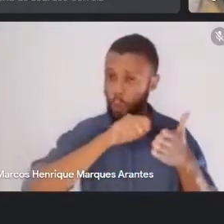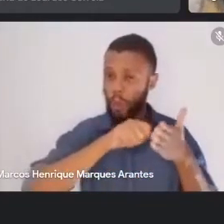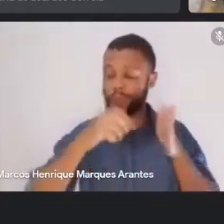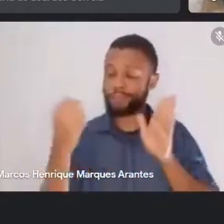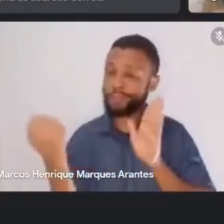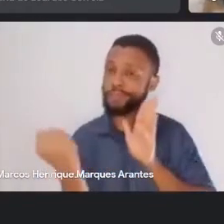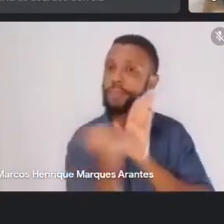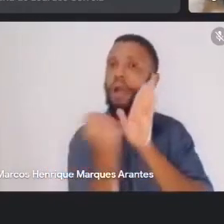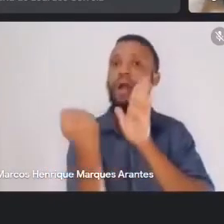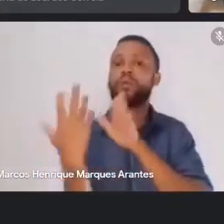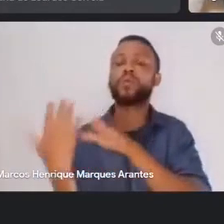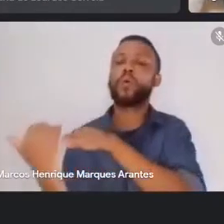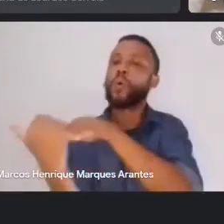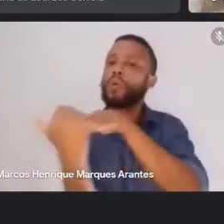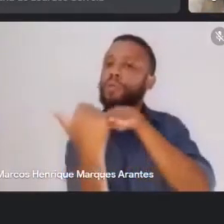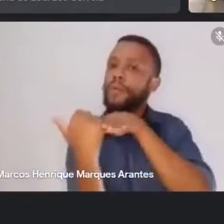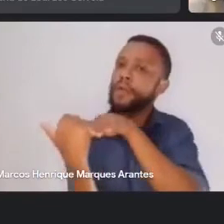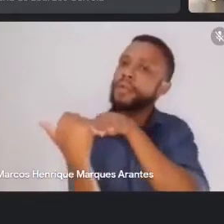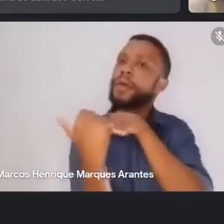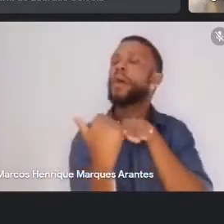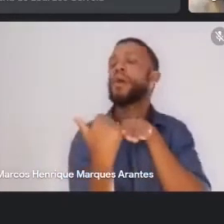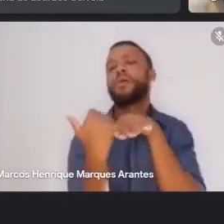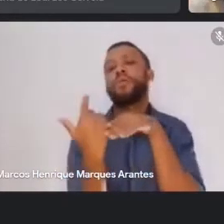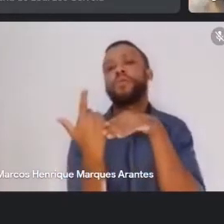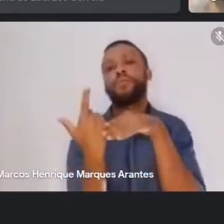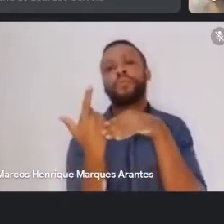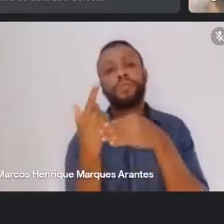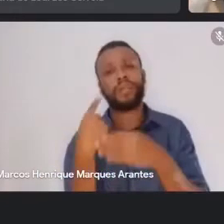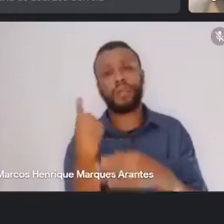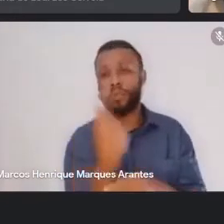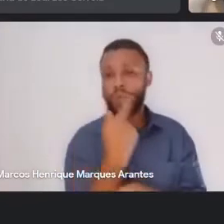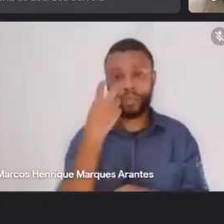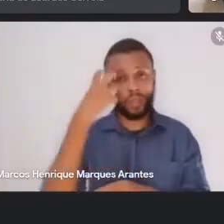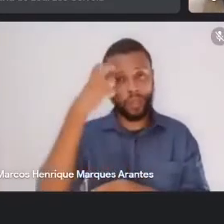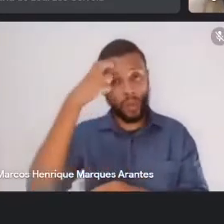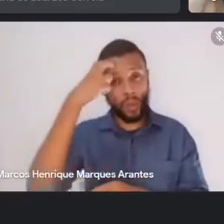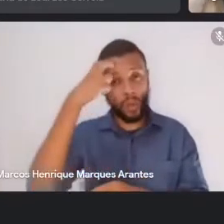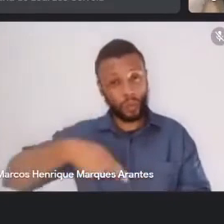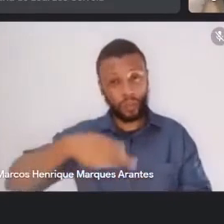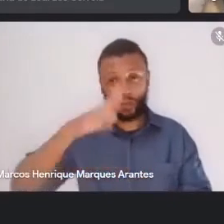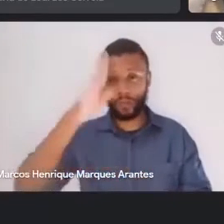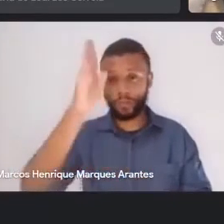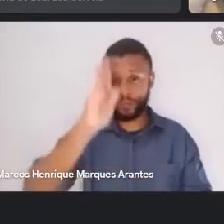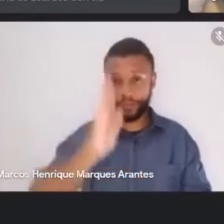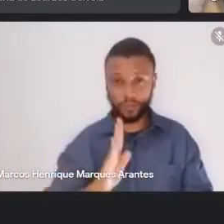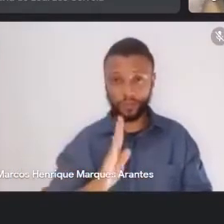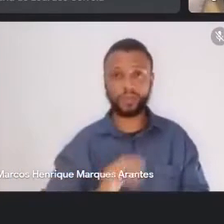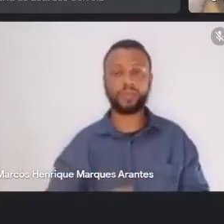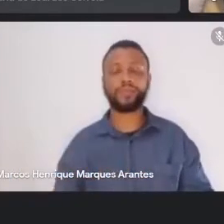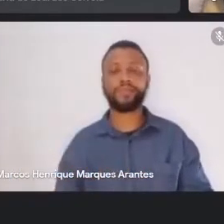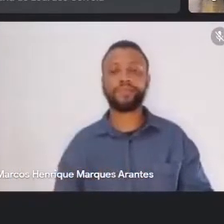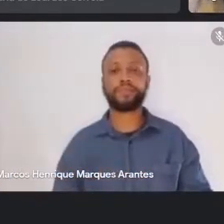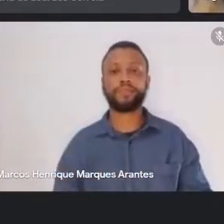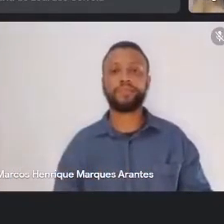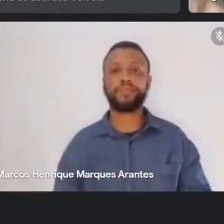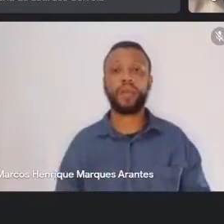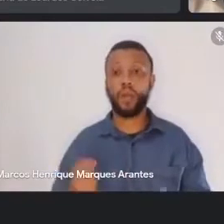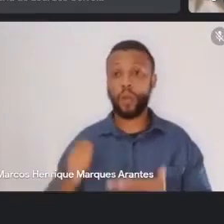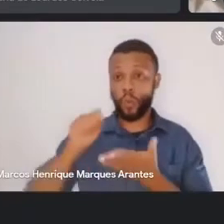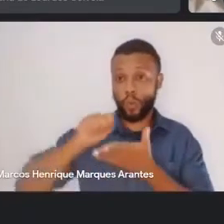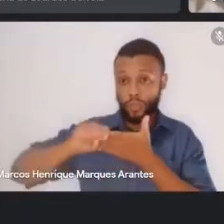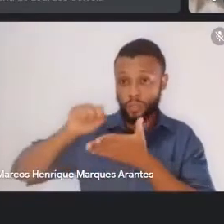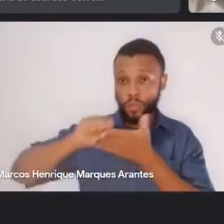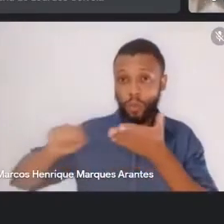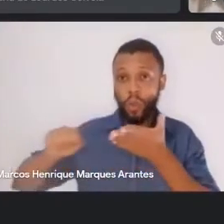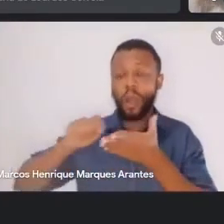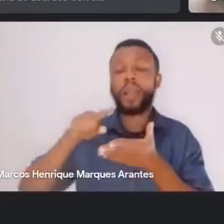da nossa cultura brasileira. Um escritor é um repórter do Brasil,